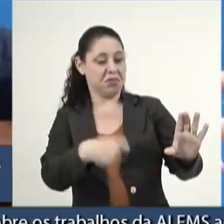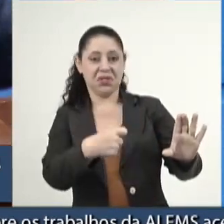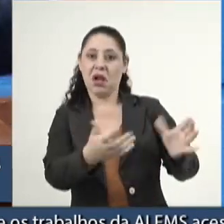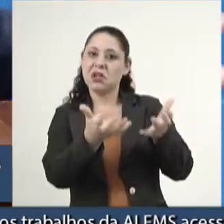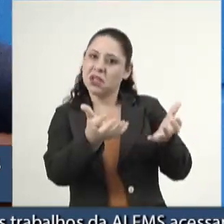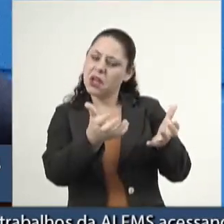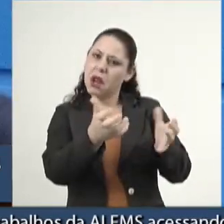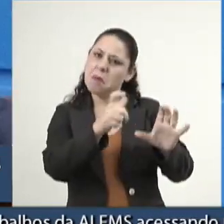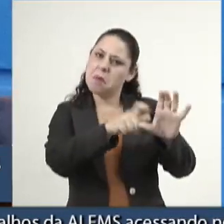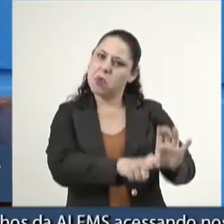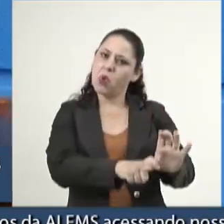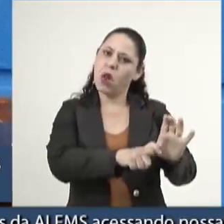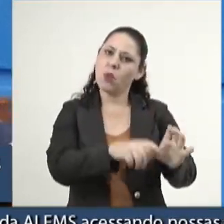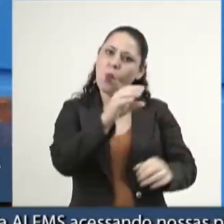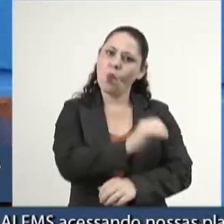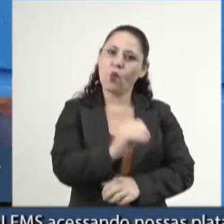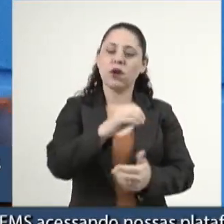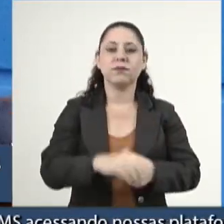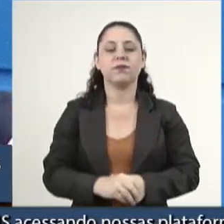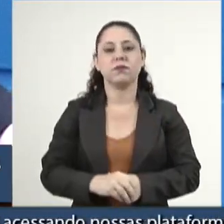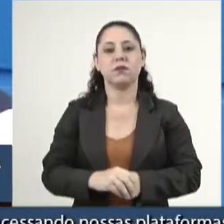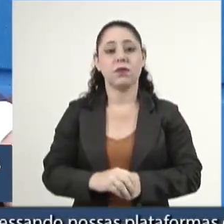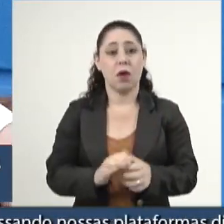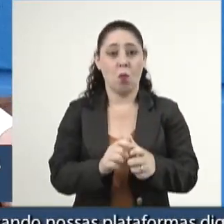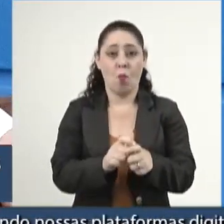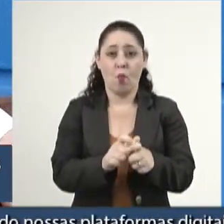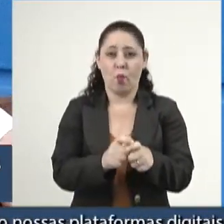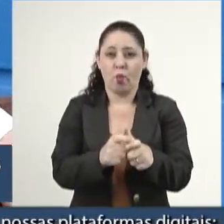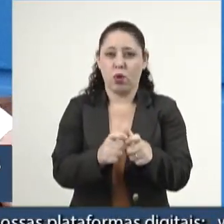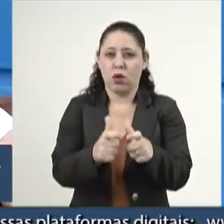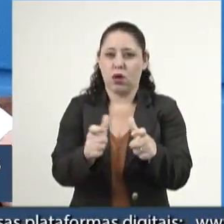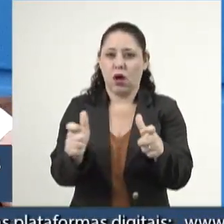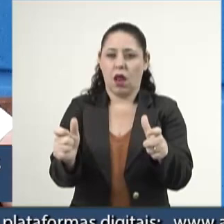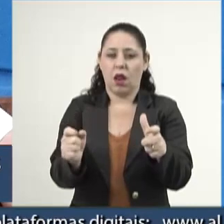queremos déficit zero. Aumentando os gastos,